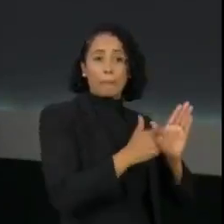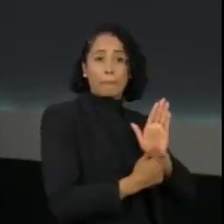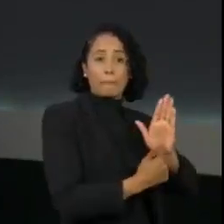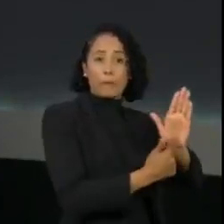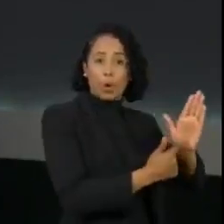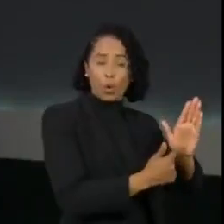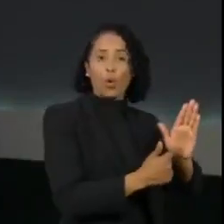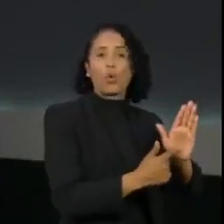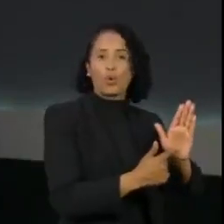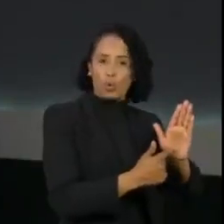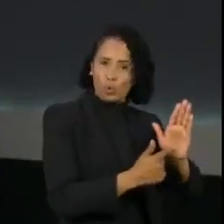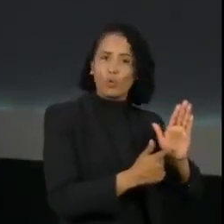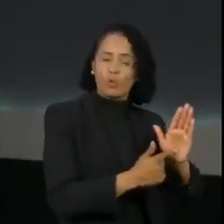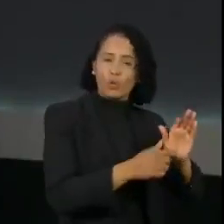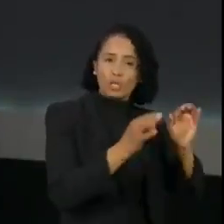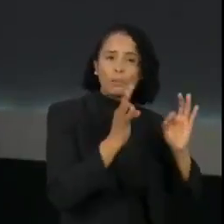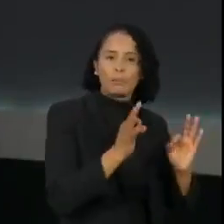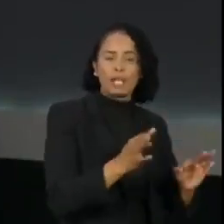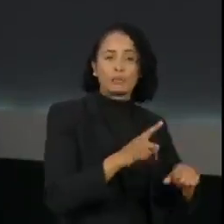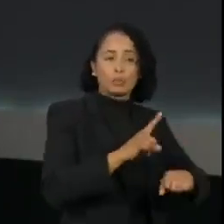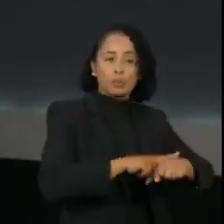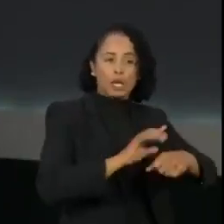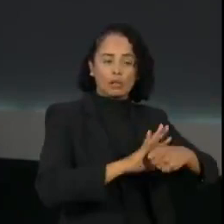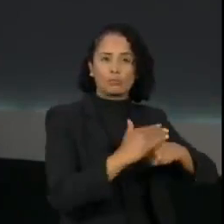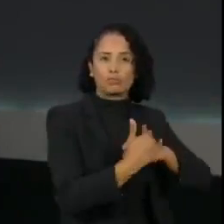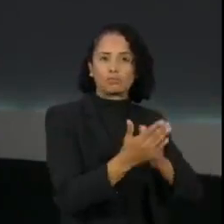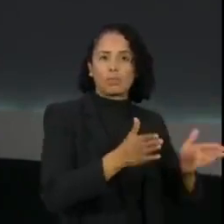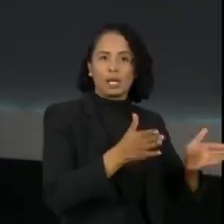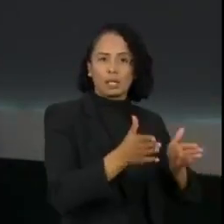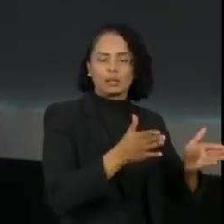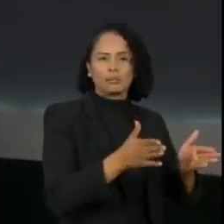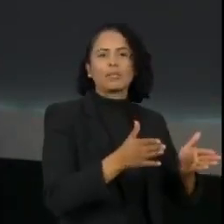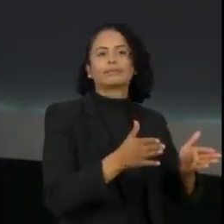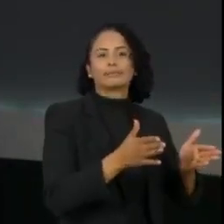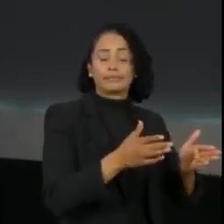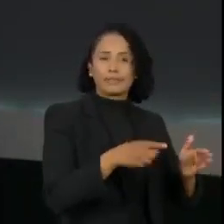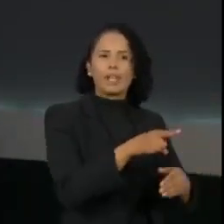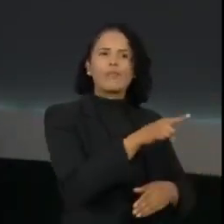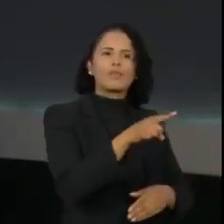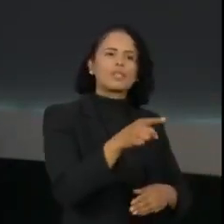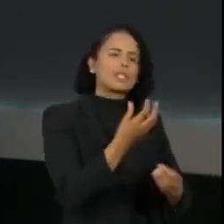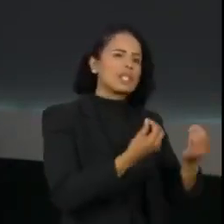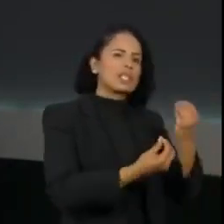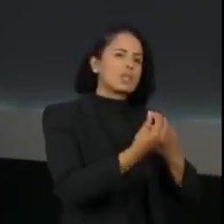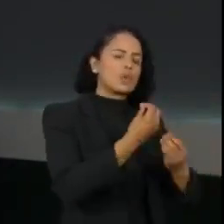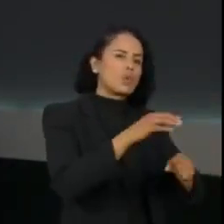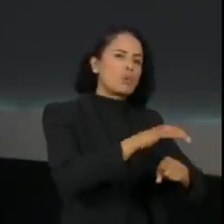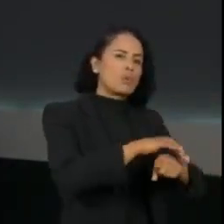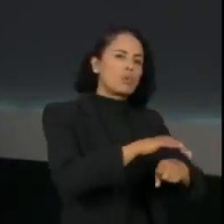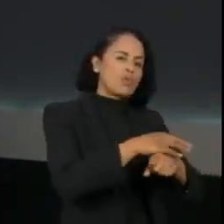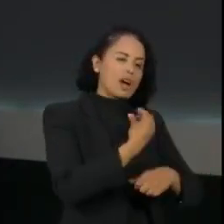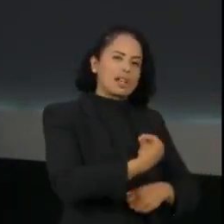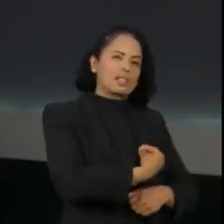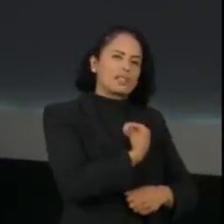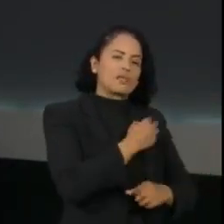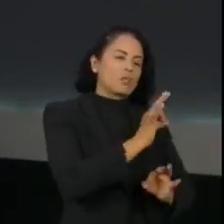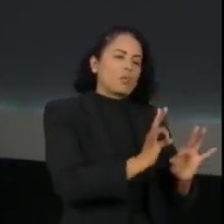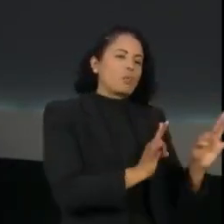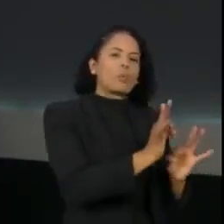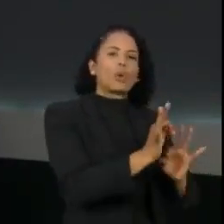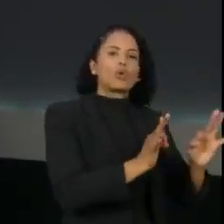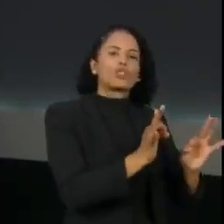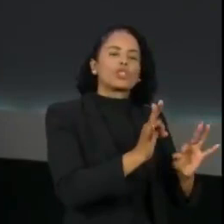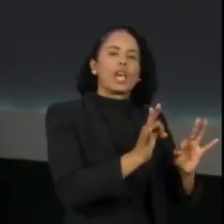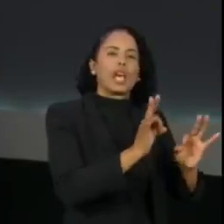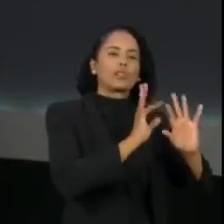piores nesse momento de crise. E vocês vivem um momento e um projeto para